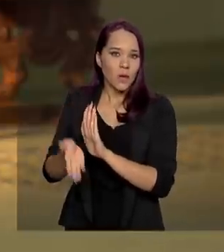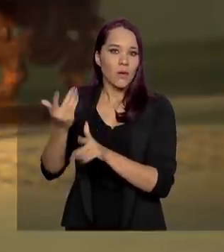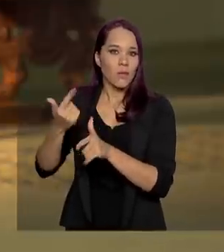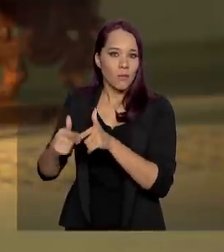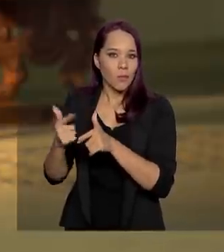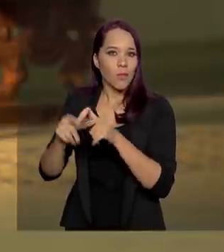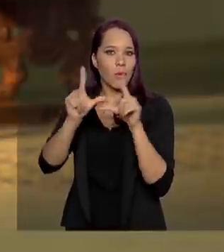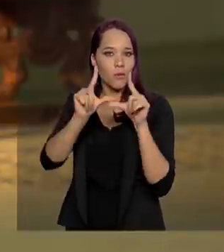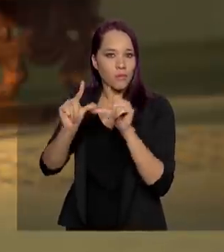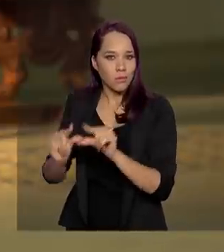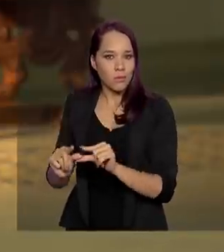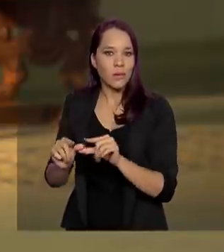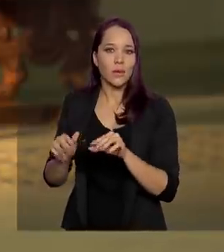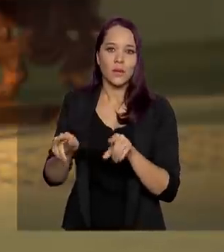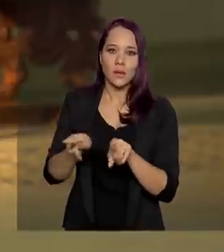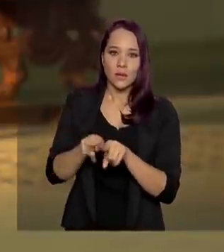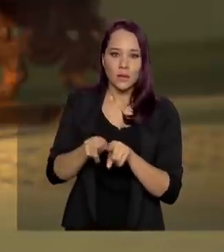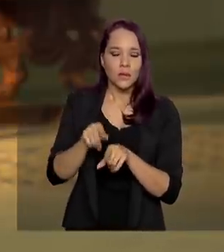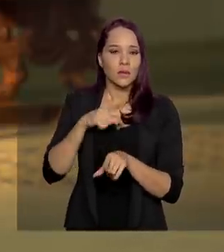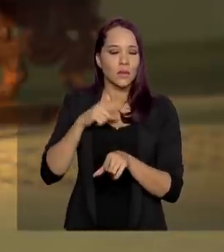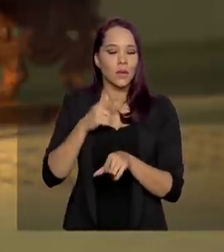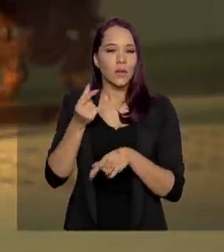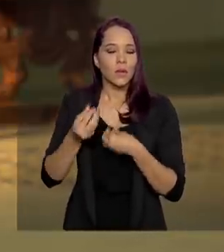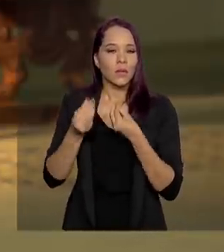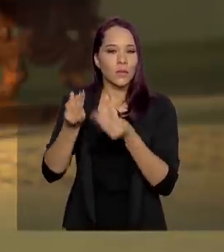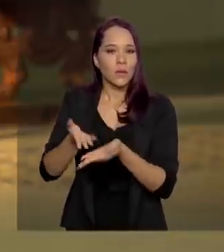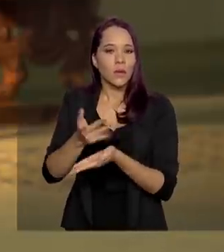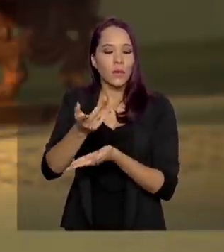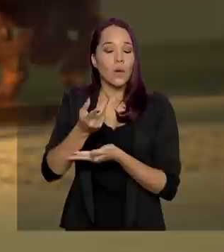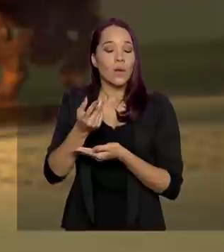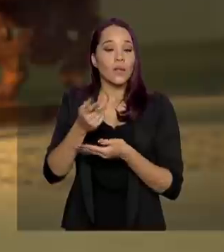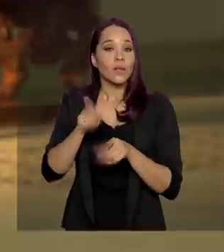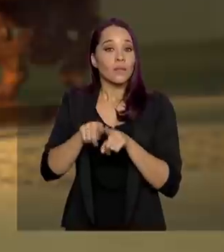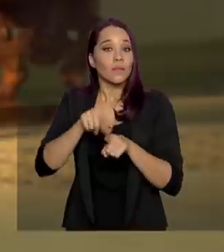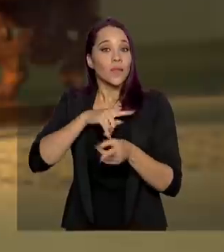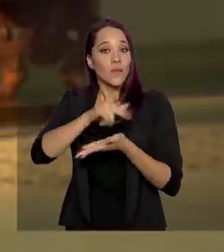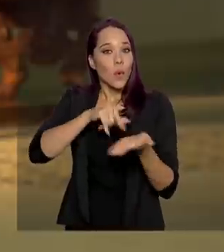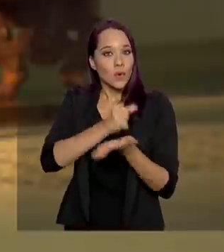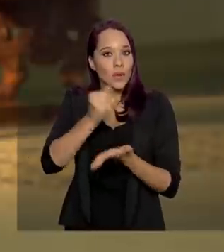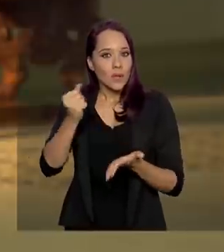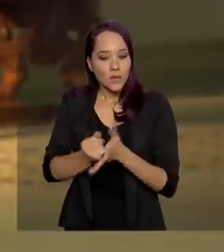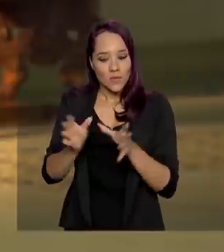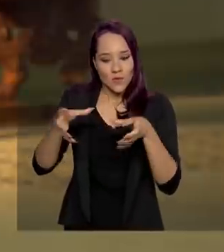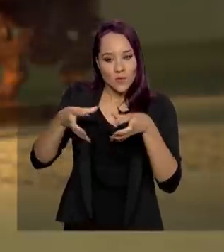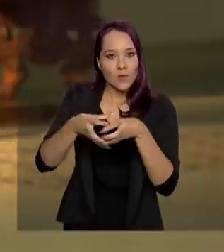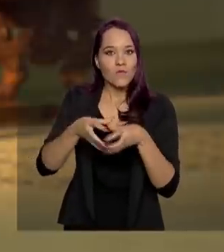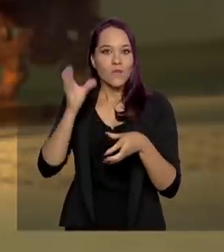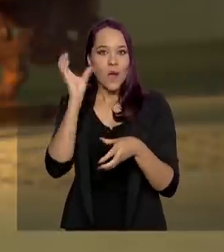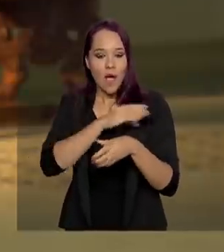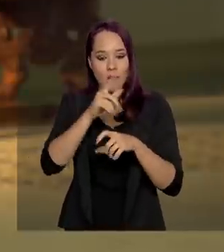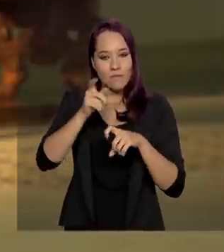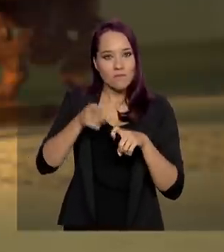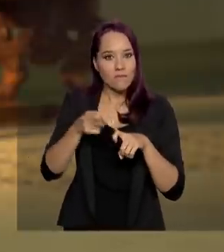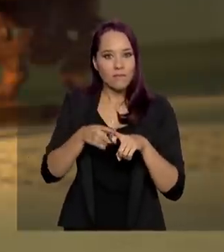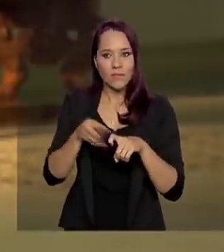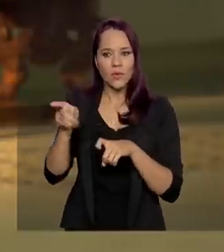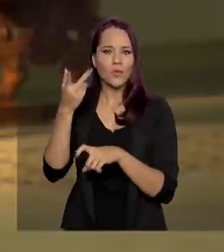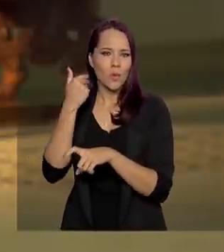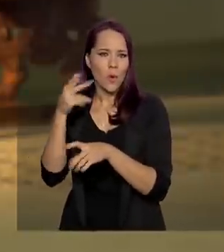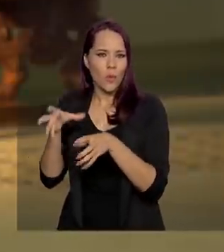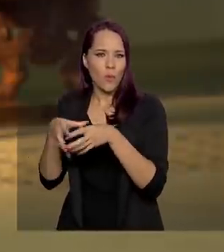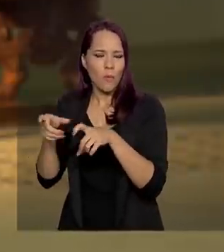problema. Nós também viabilizamos a contratação de equipes de resposta rápida, ou seja, além daquele efetivo normal,